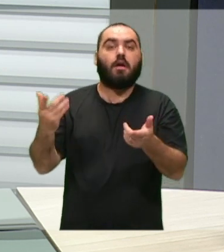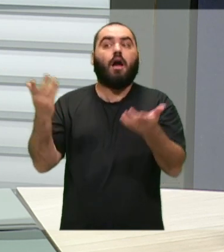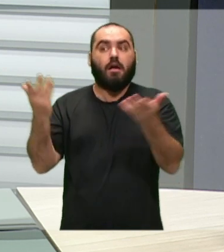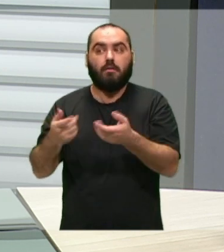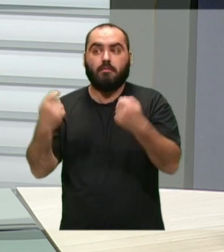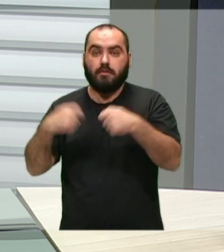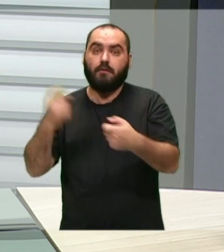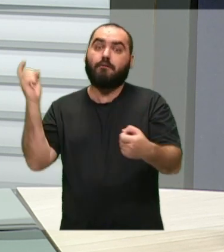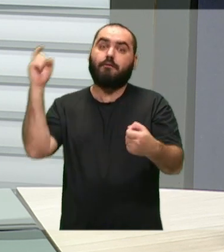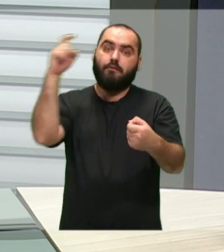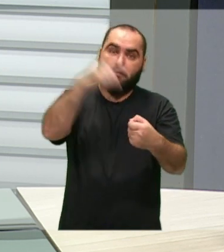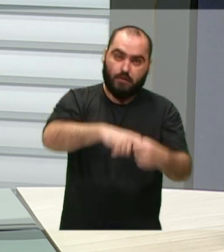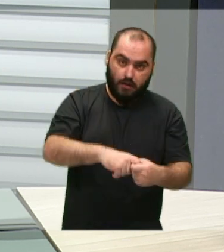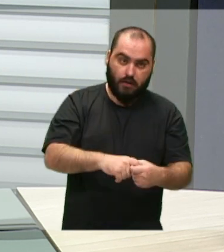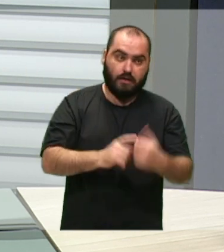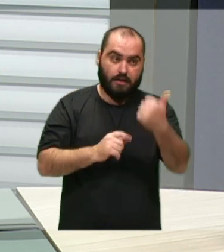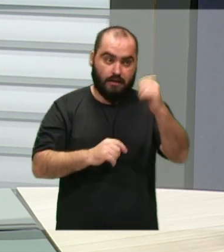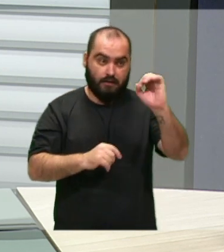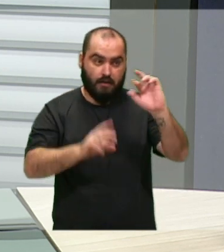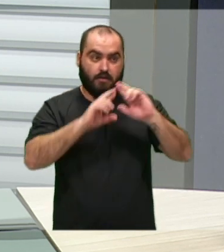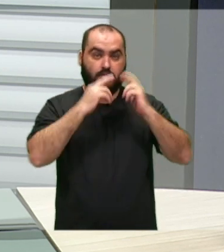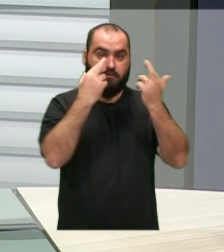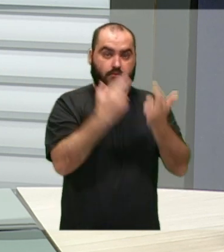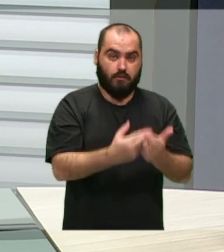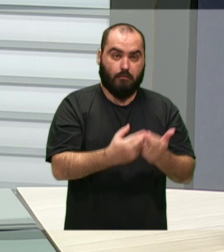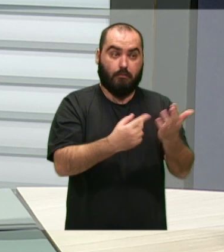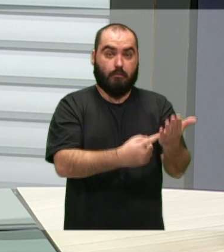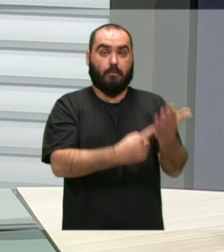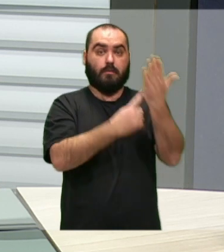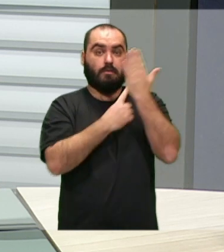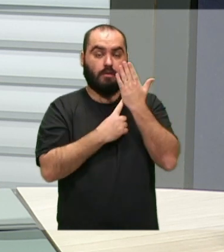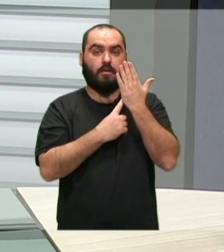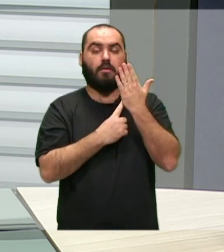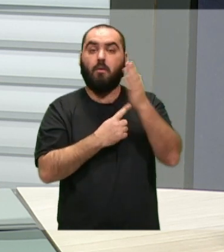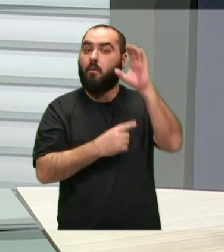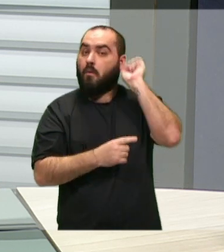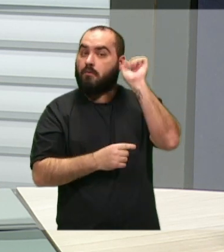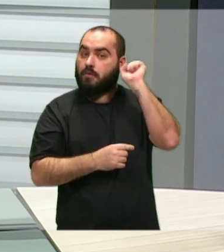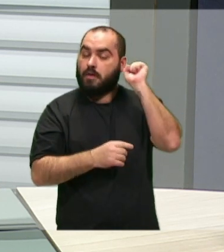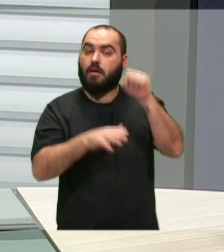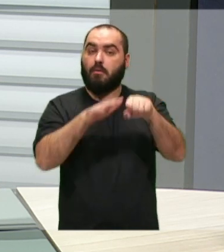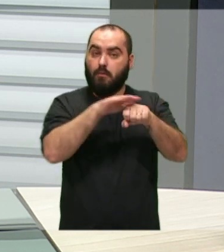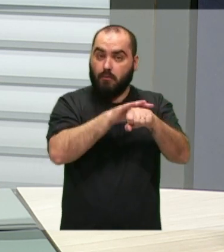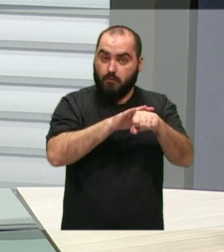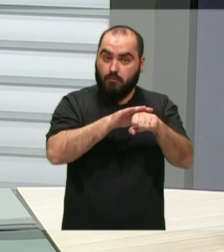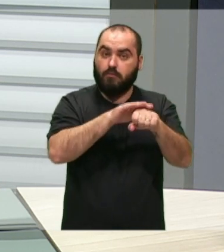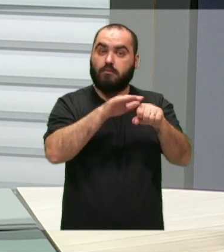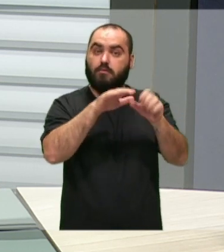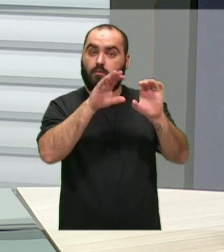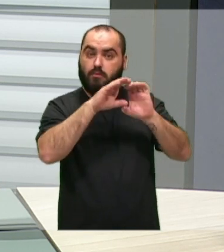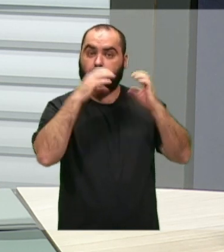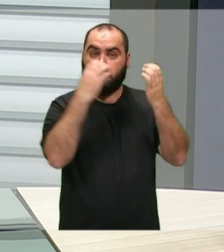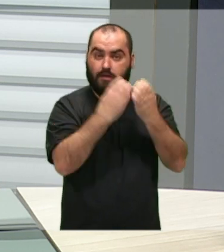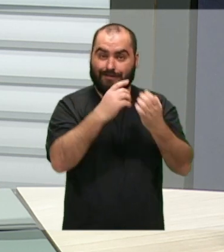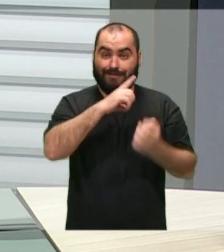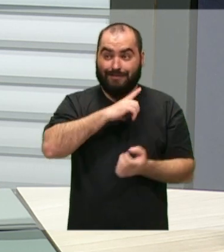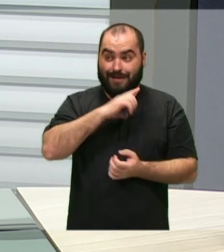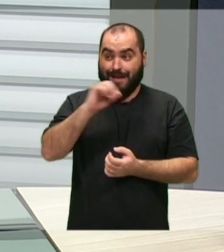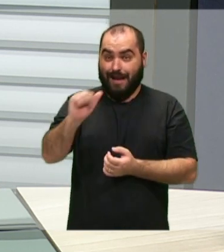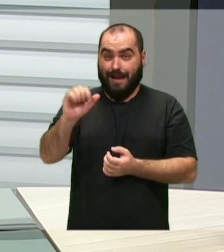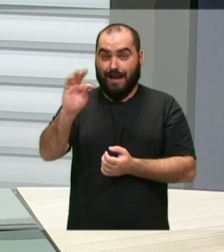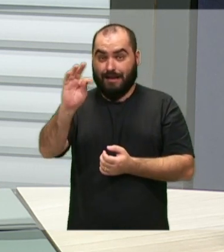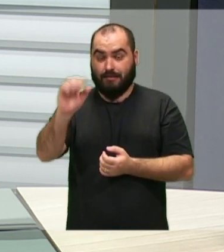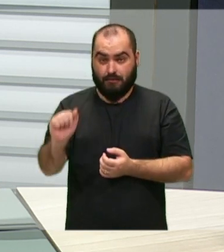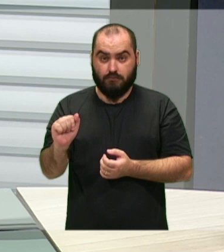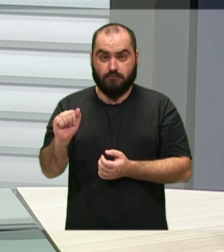fazer essas dez audiências, apresentar aquilo que foi desenvolvido, ouvir a comunidade, nós tínhamos atas ali no bojo de todo o processo,